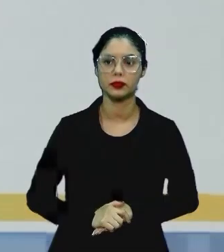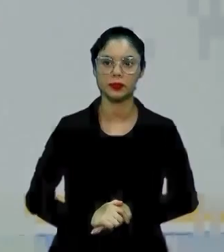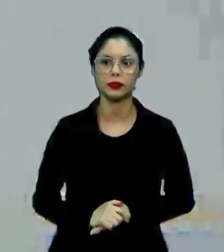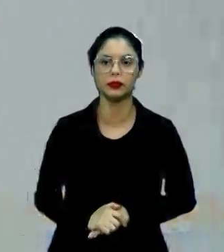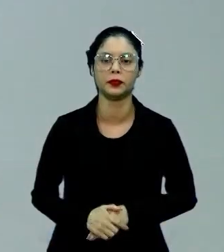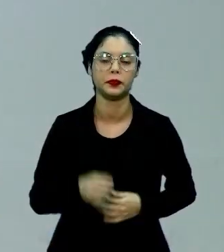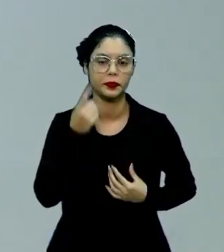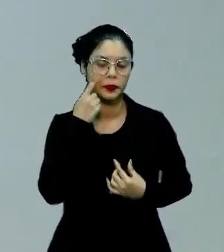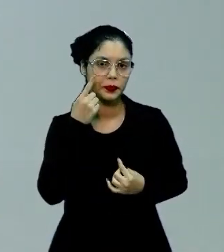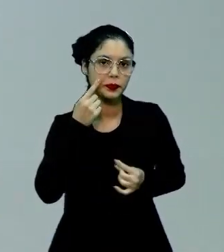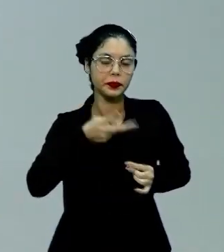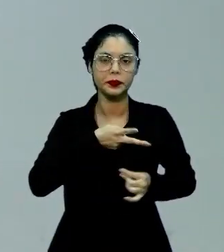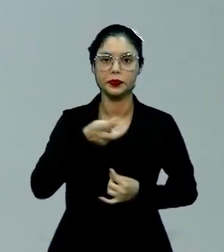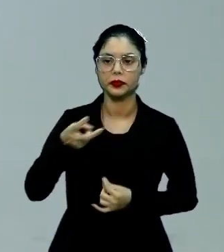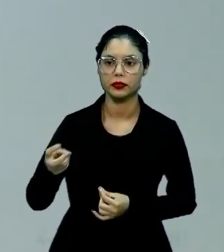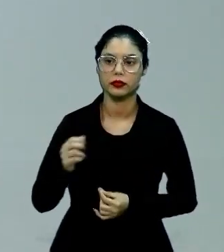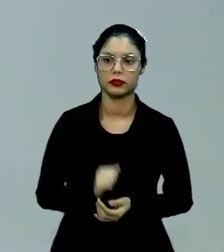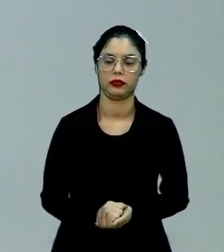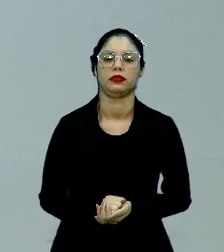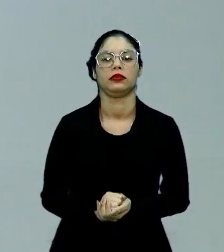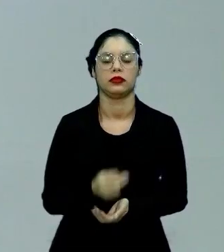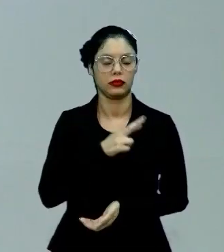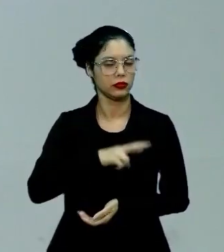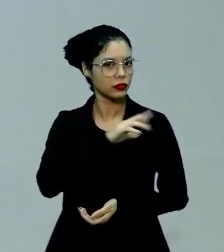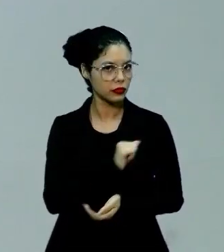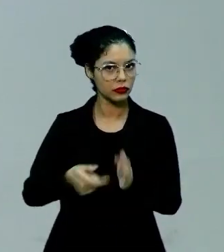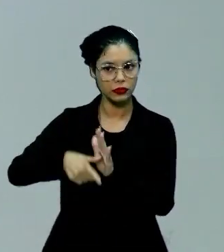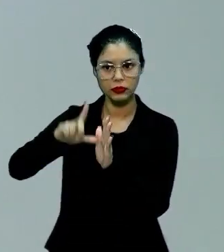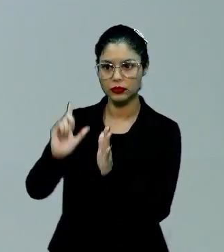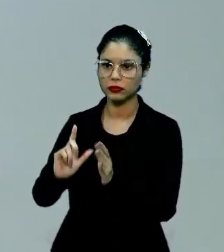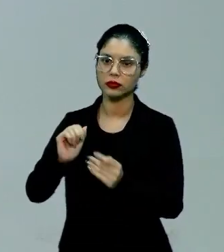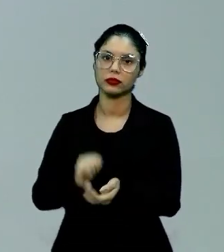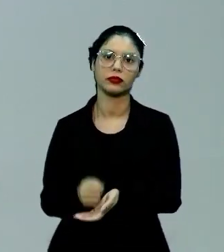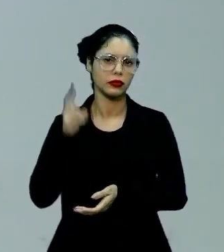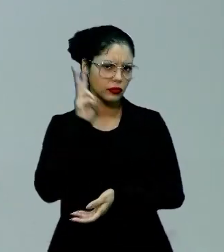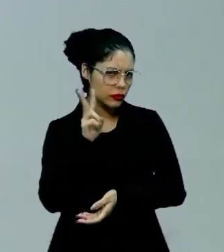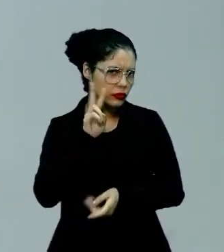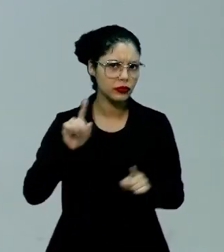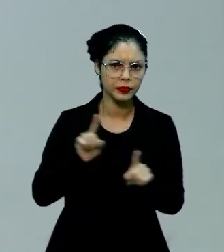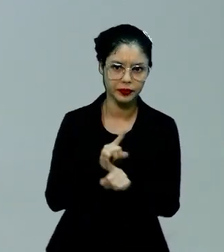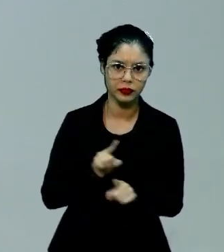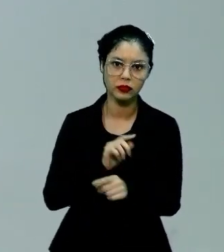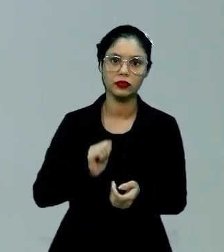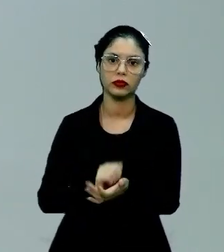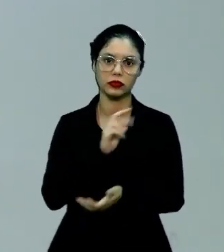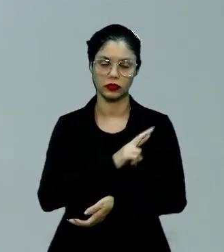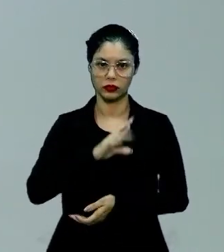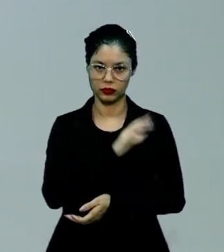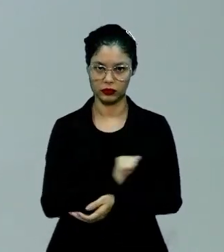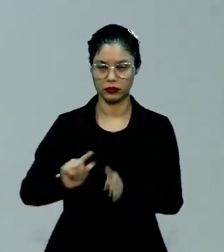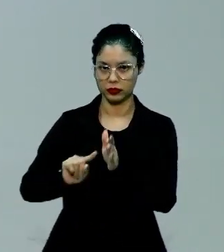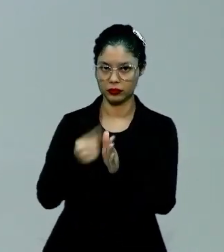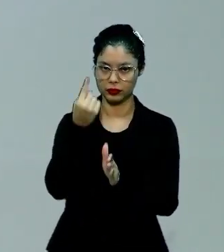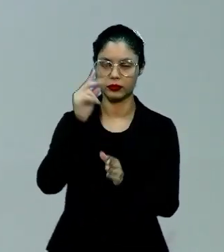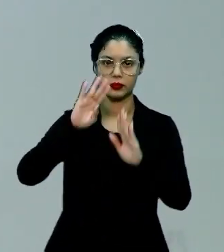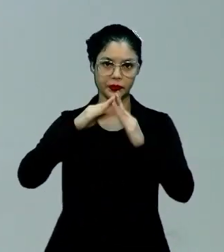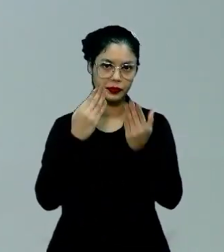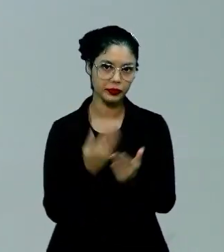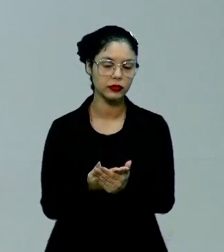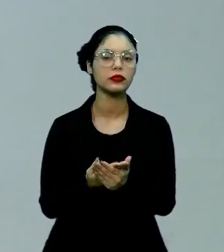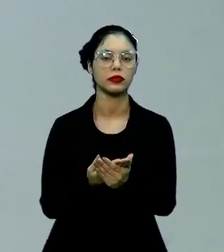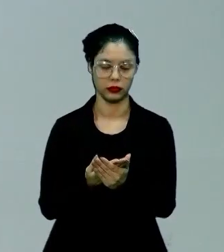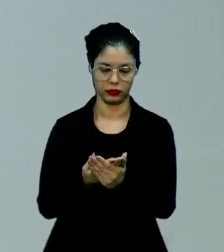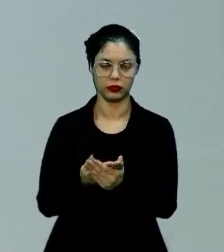Então, observa aqui que nós temos o romantismo anterior, para quem não lembra, o romantismo é a primeira escola